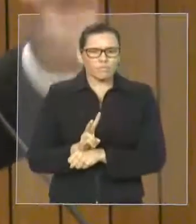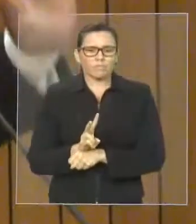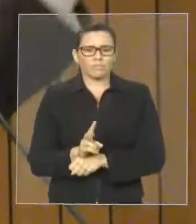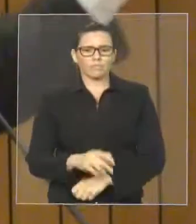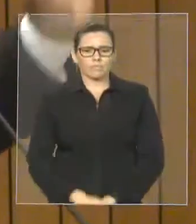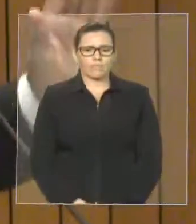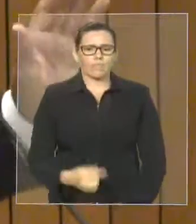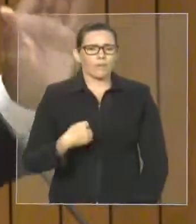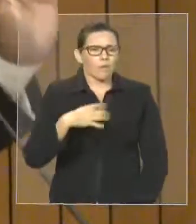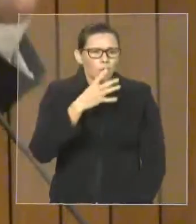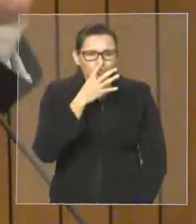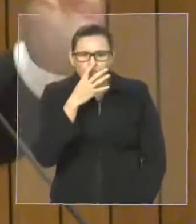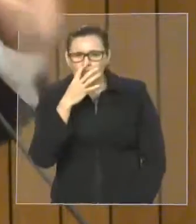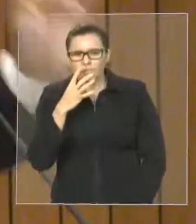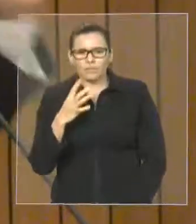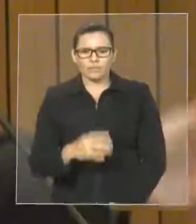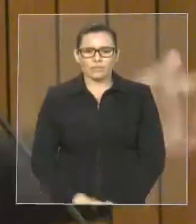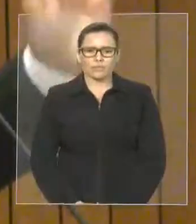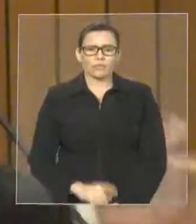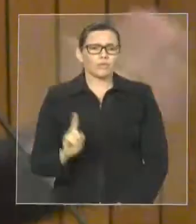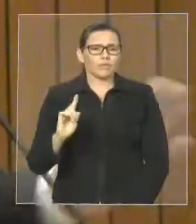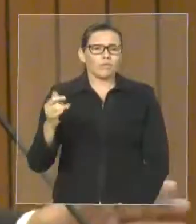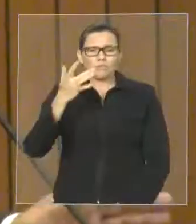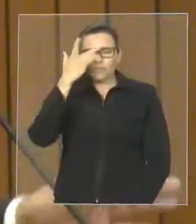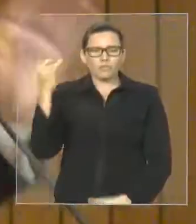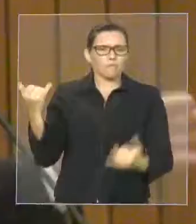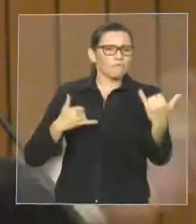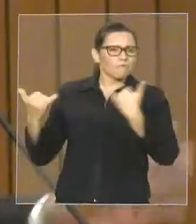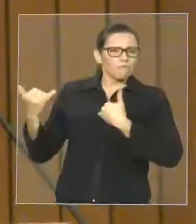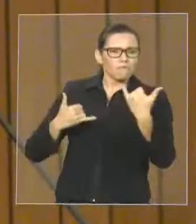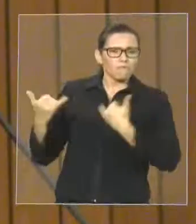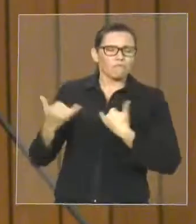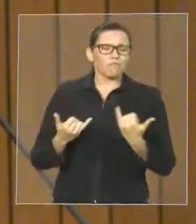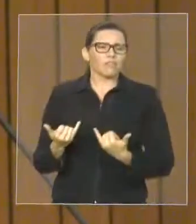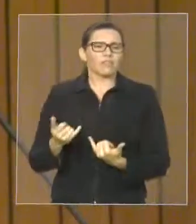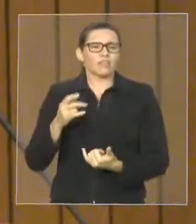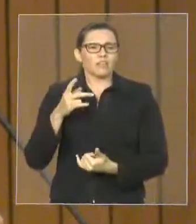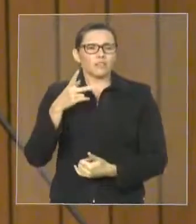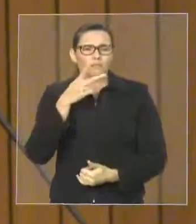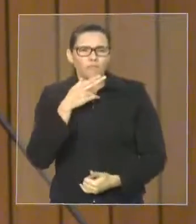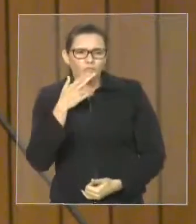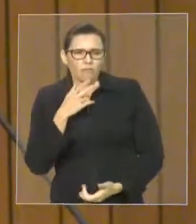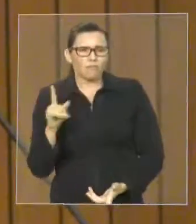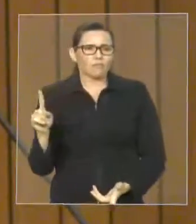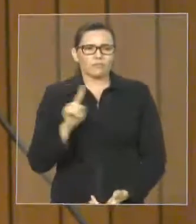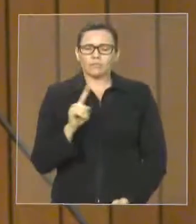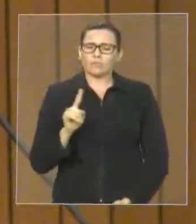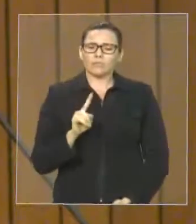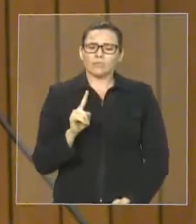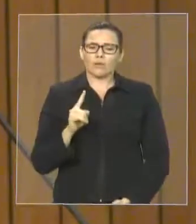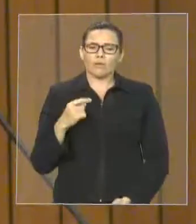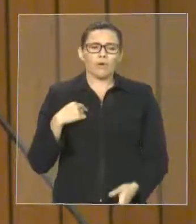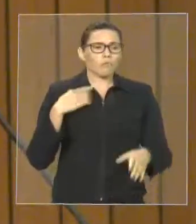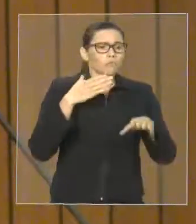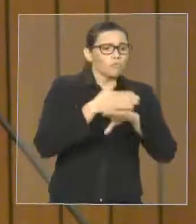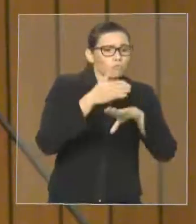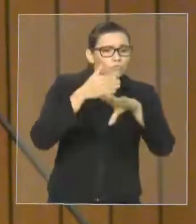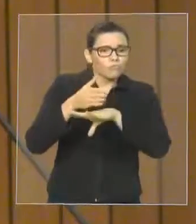é de denúncia, de ouvir falar. Nós temos ido lá no local. Fiscalizado. Fiscalizamos a Jardim São Lago.